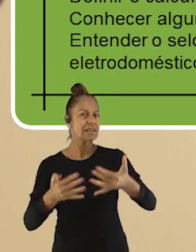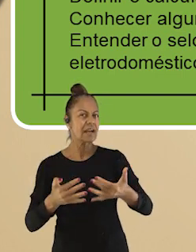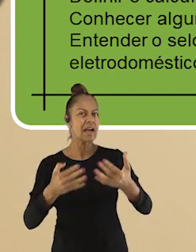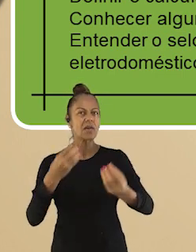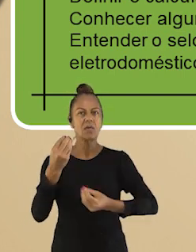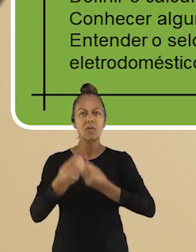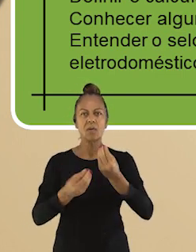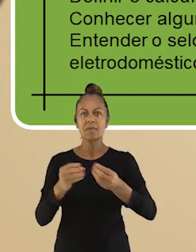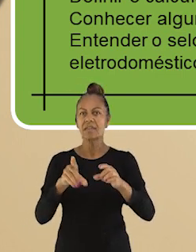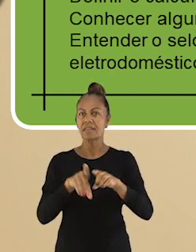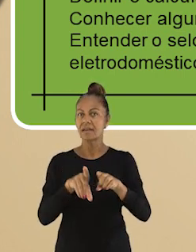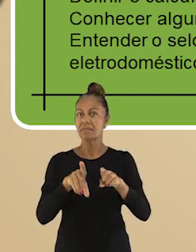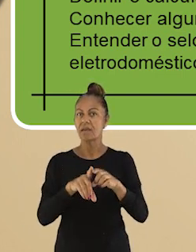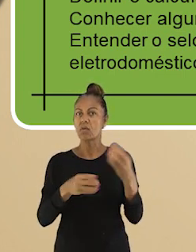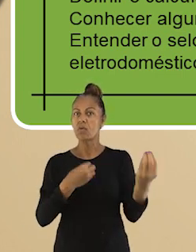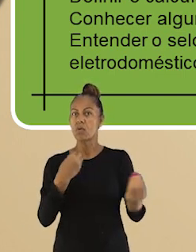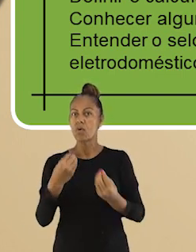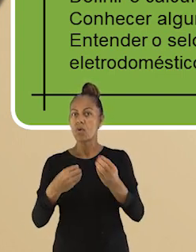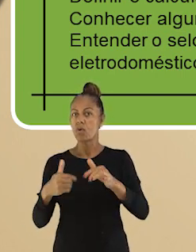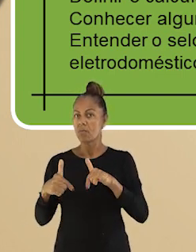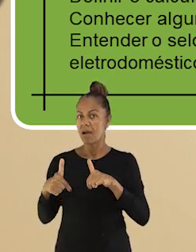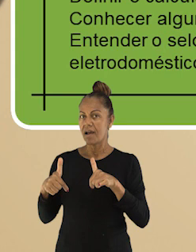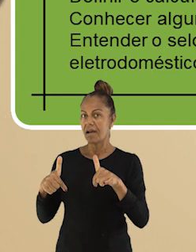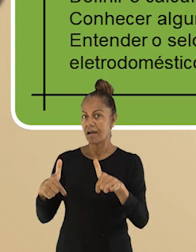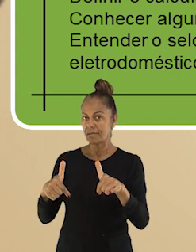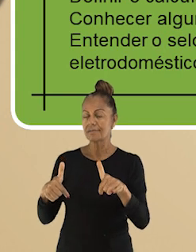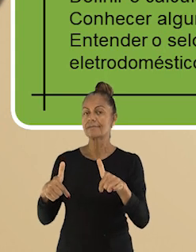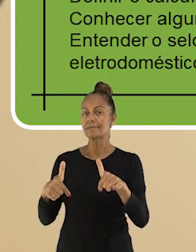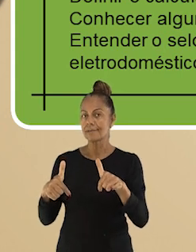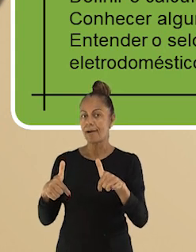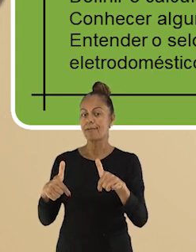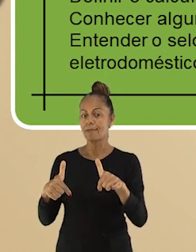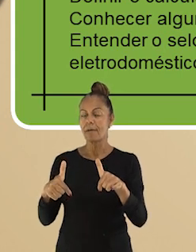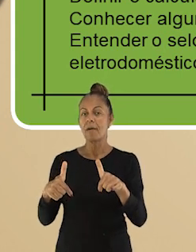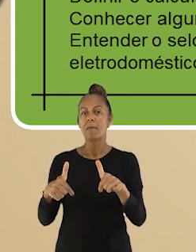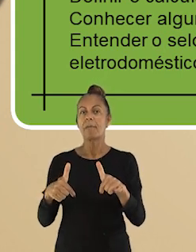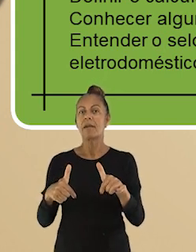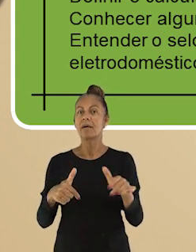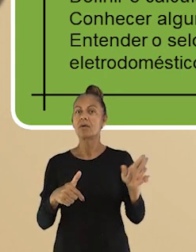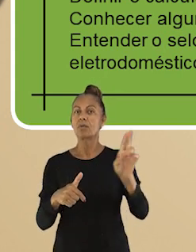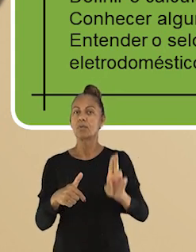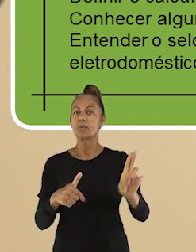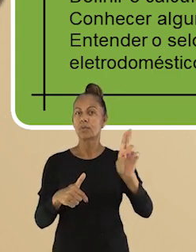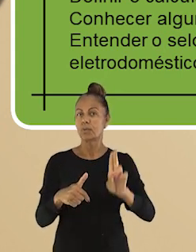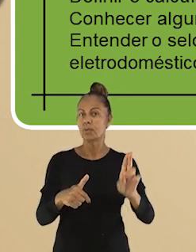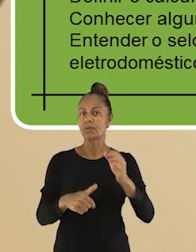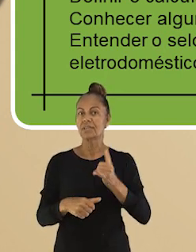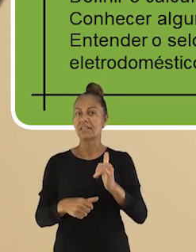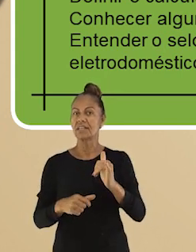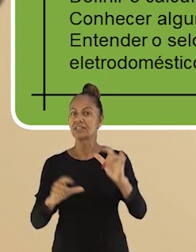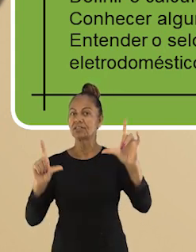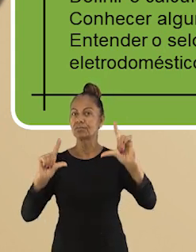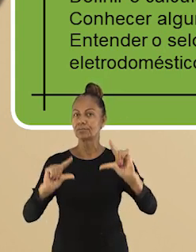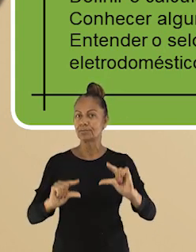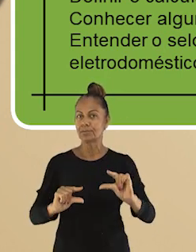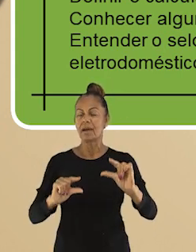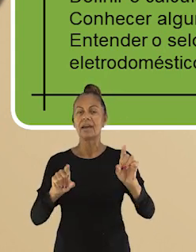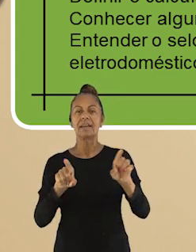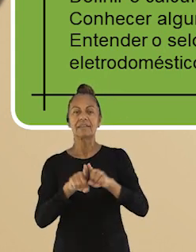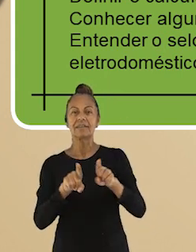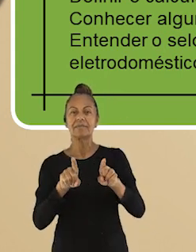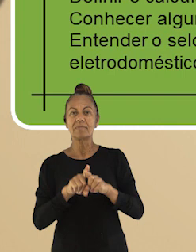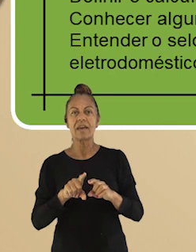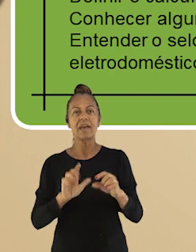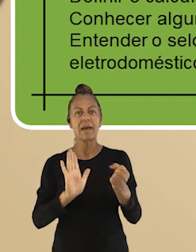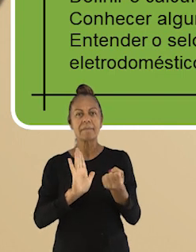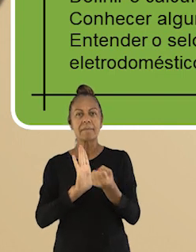algumas atitudes para reduzir o consumo de energia elétrica e entender o selo de classificação de